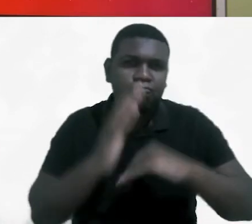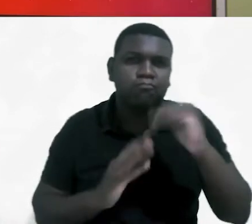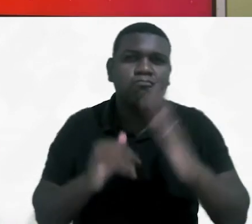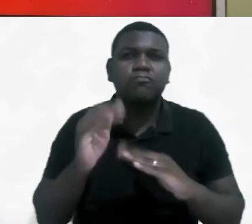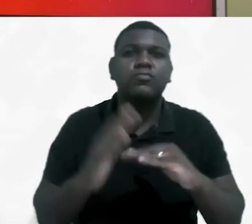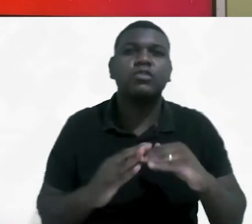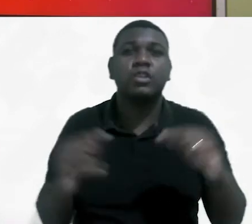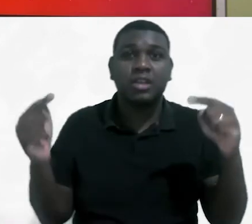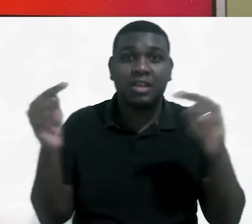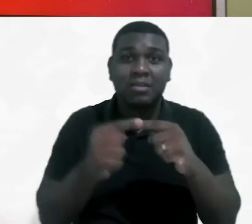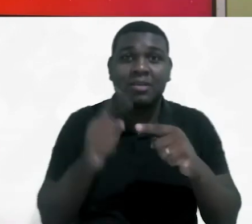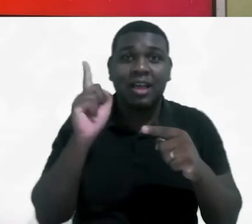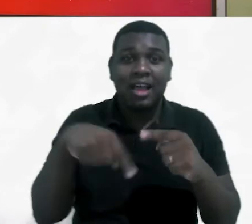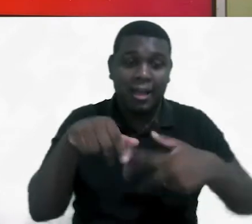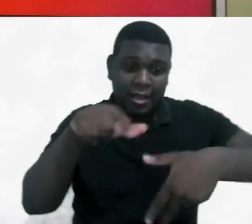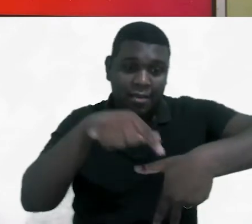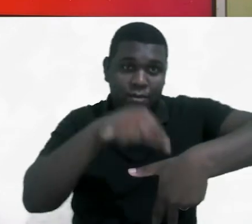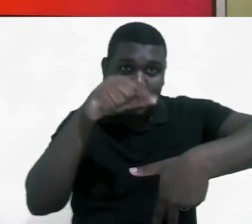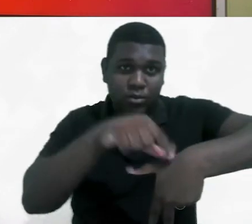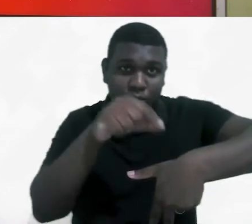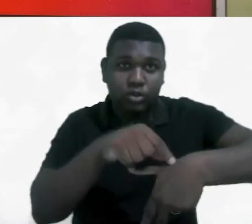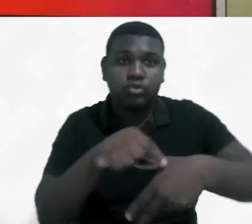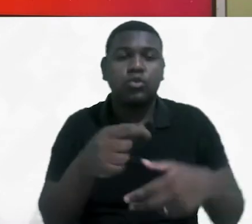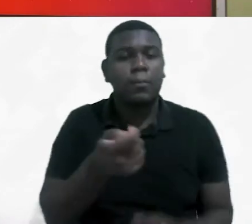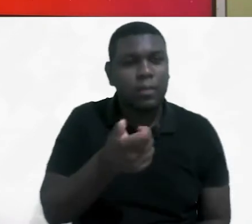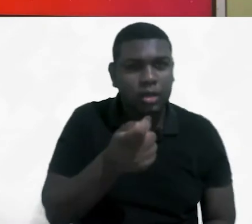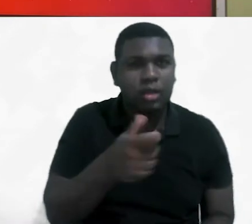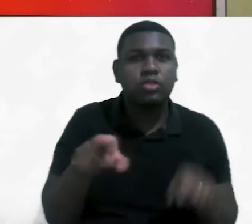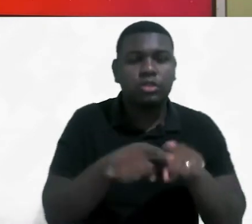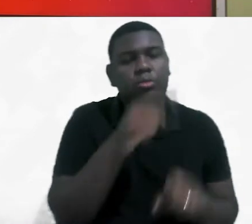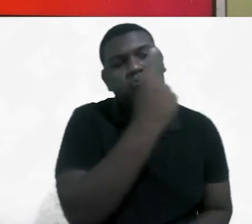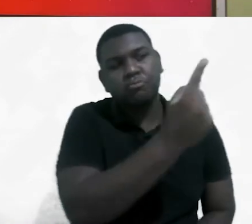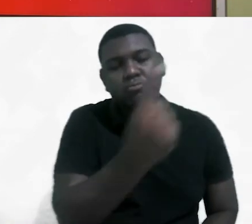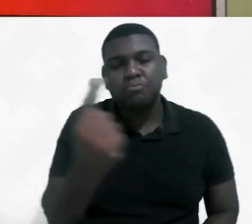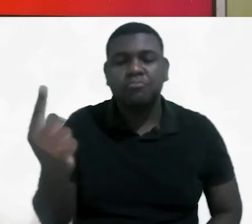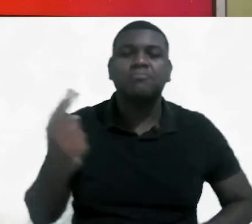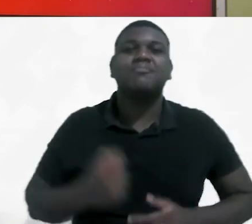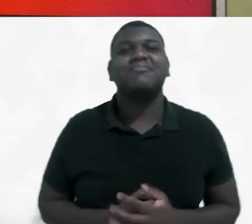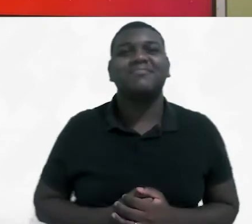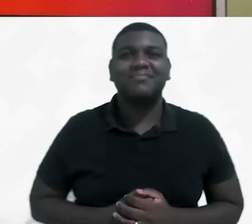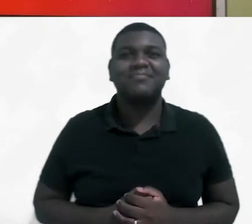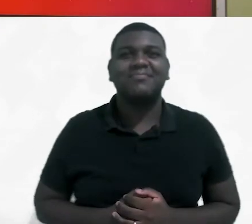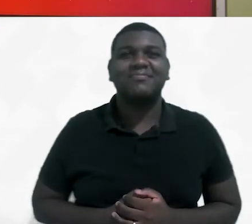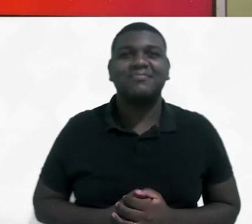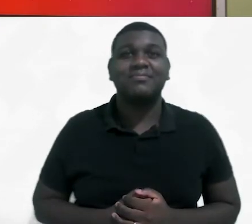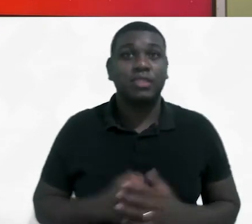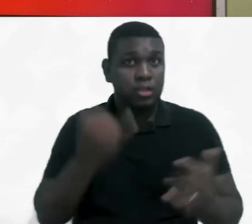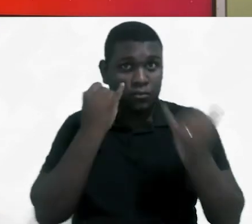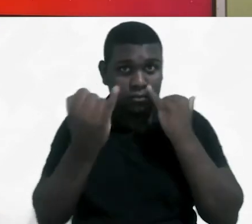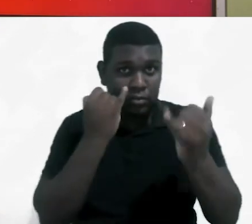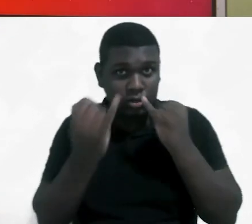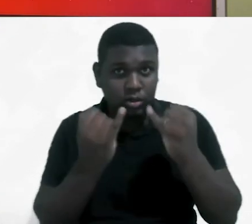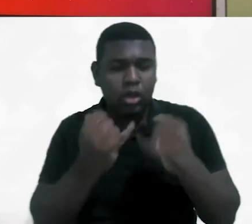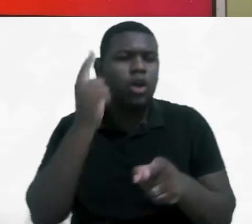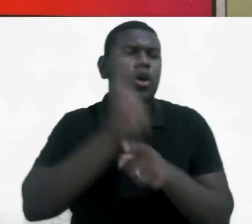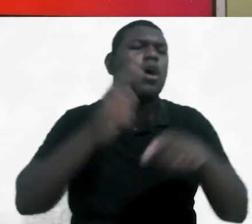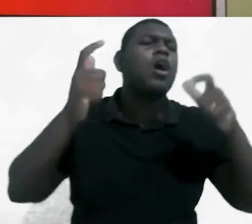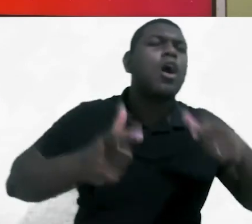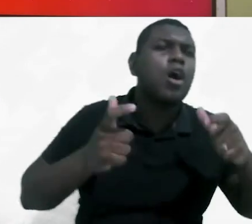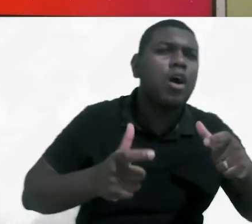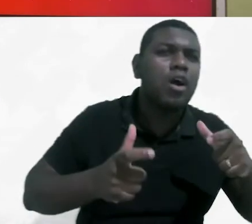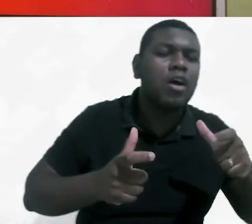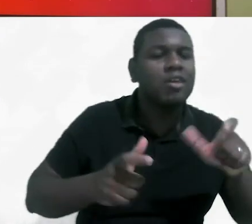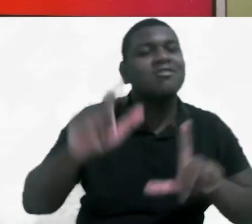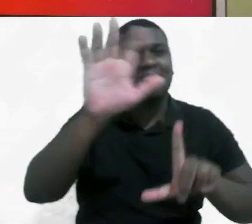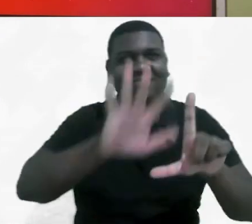qualificação profissional de microempreendedor individual. Essas informações